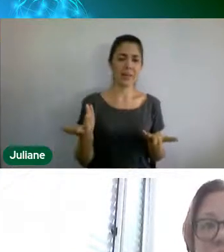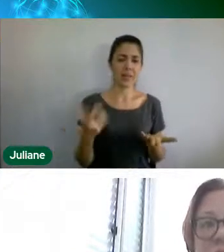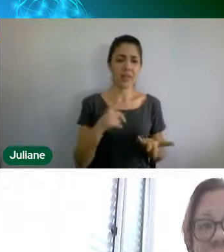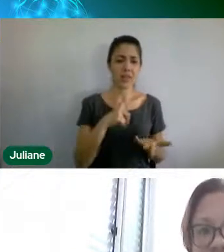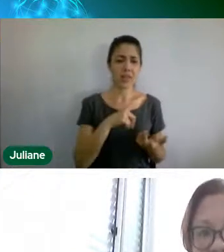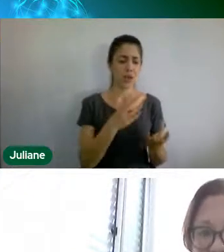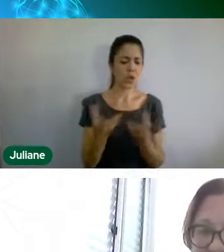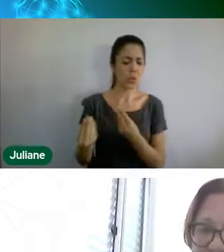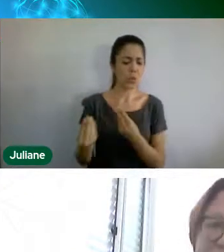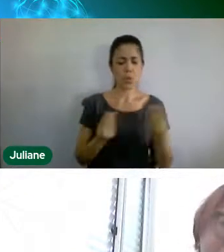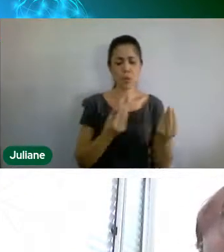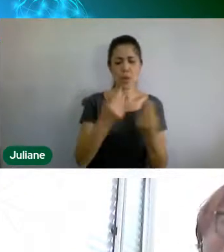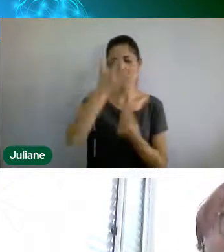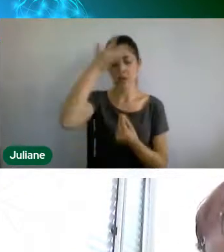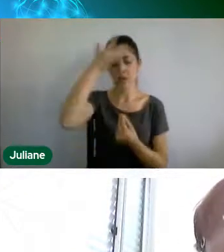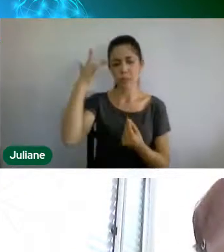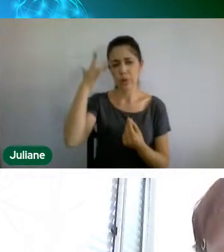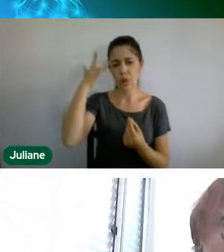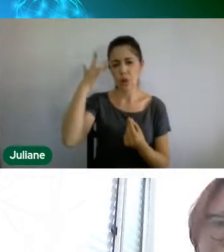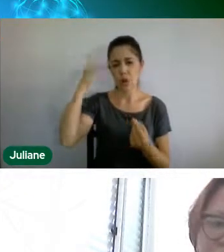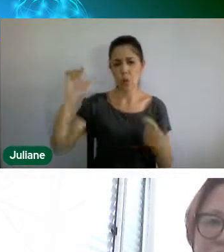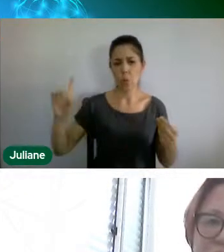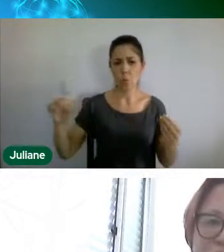a cabeça é